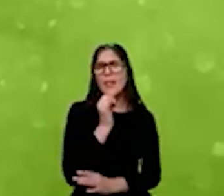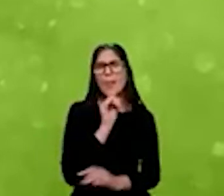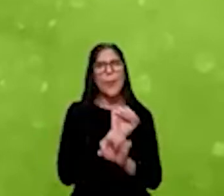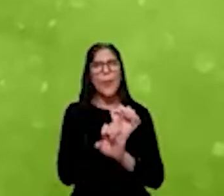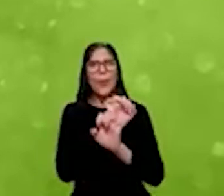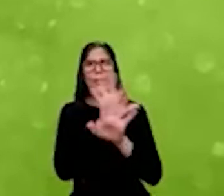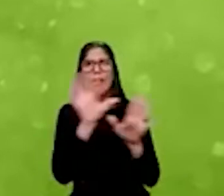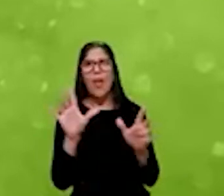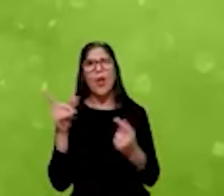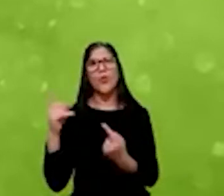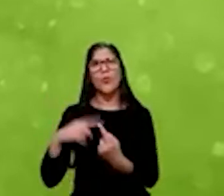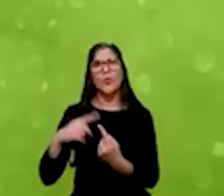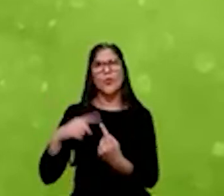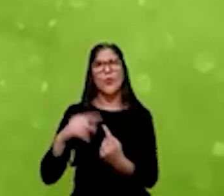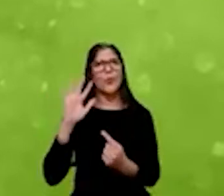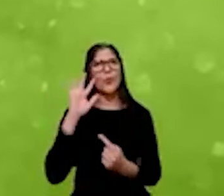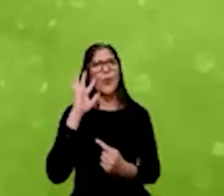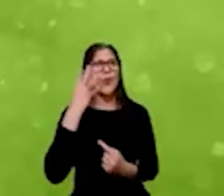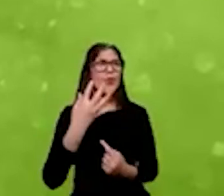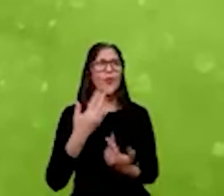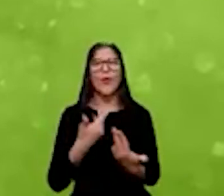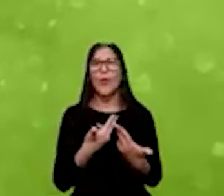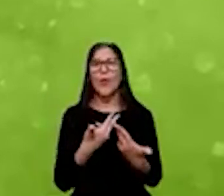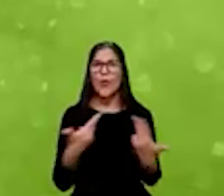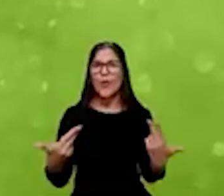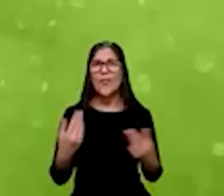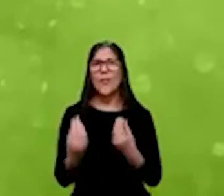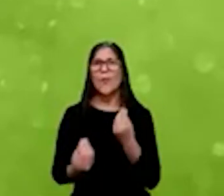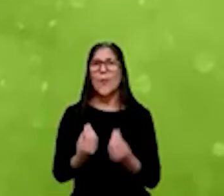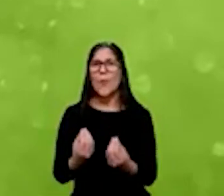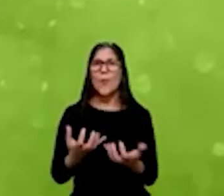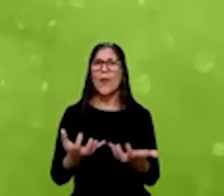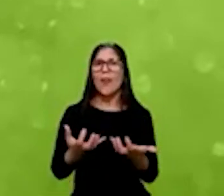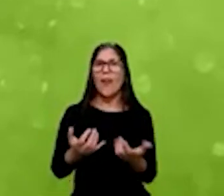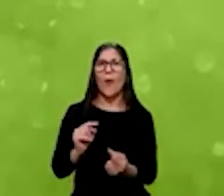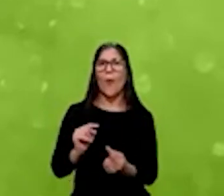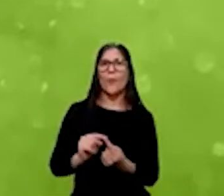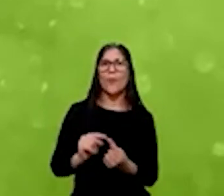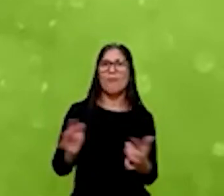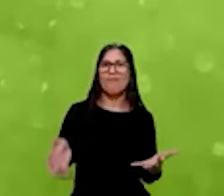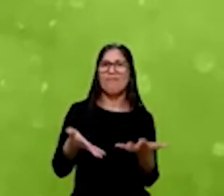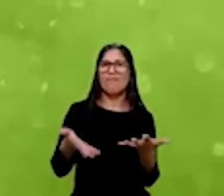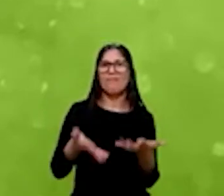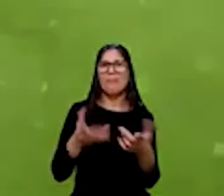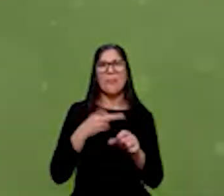soluções e o que a gente quer fomentar aí para o nosso país.